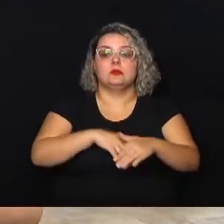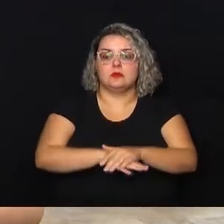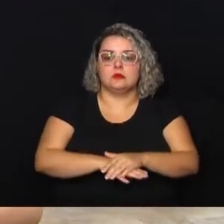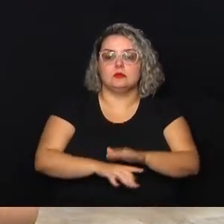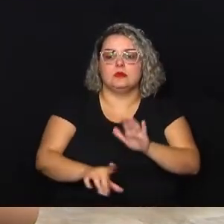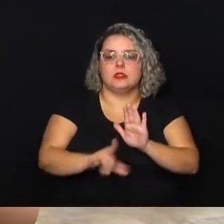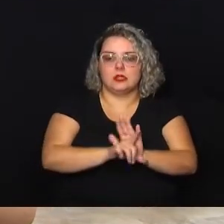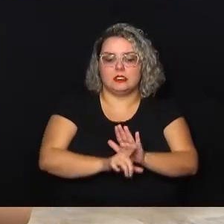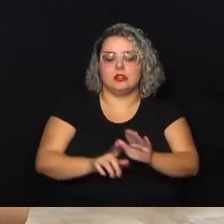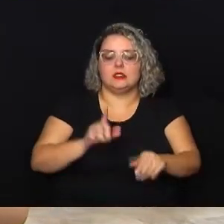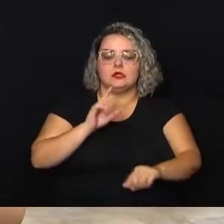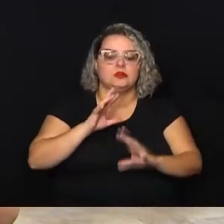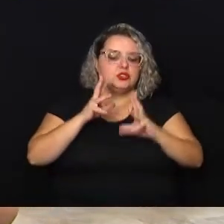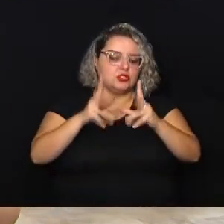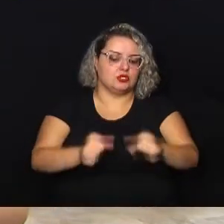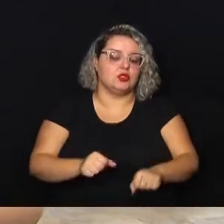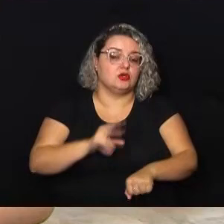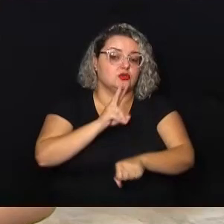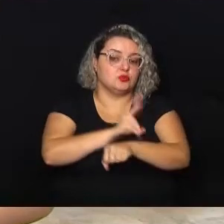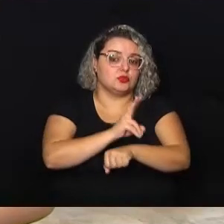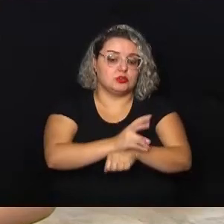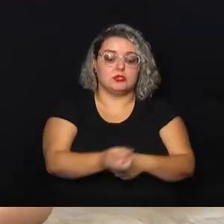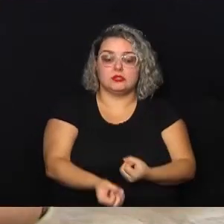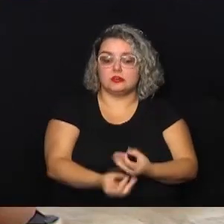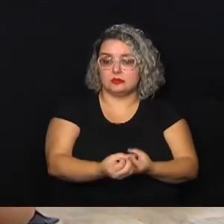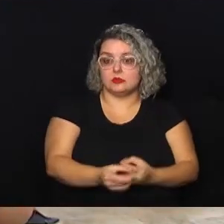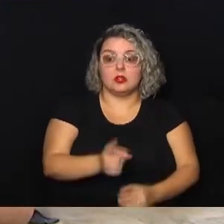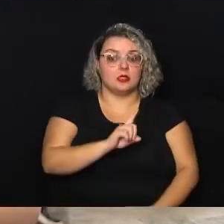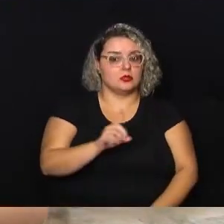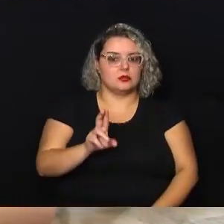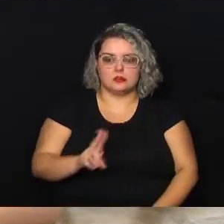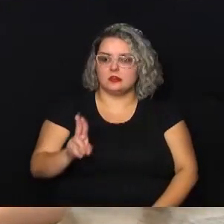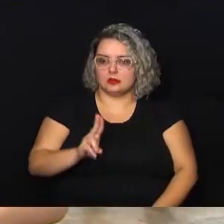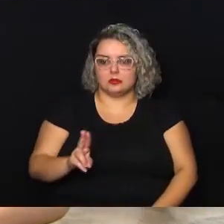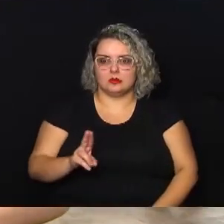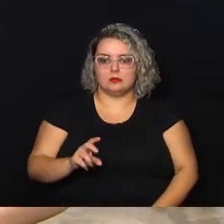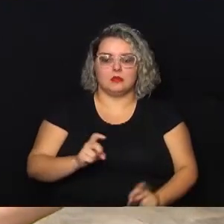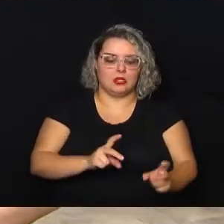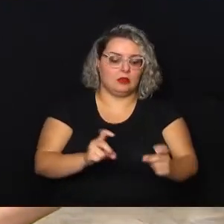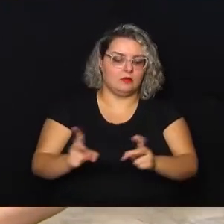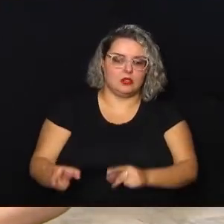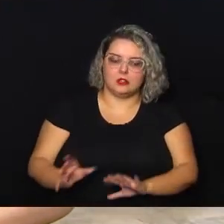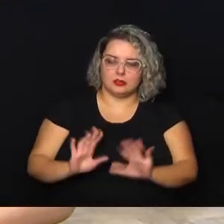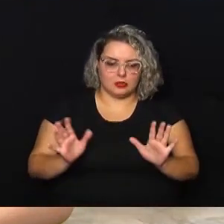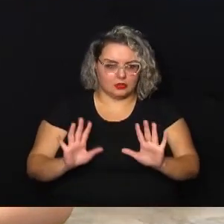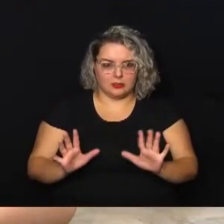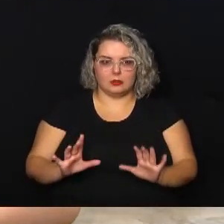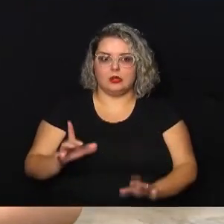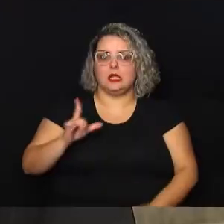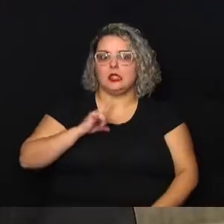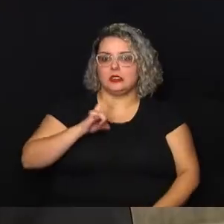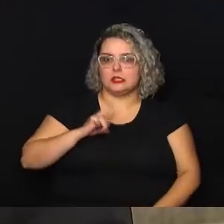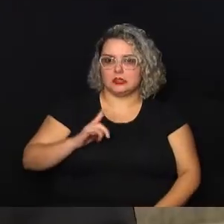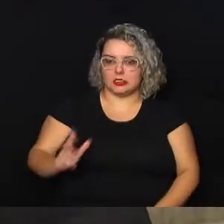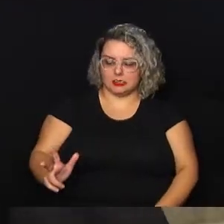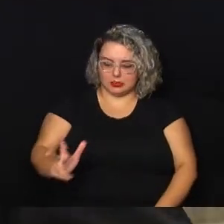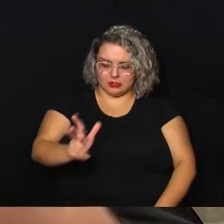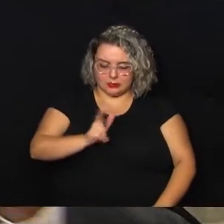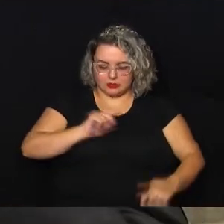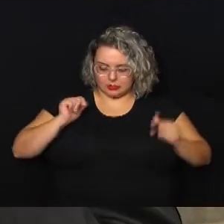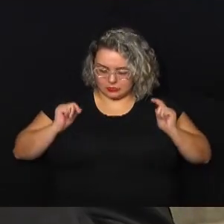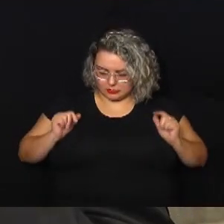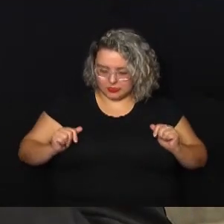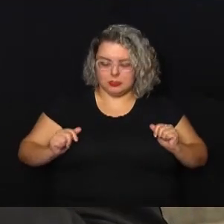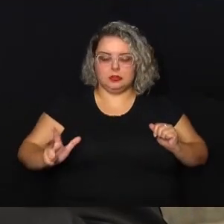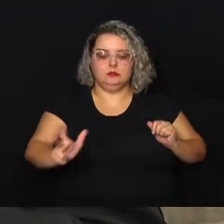protegidas pela lei geral de proteção dos dados e que não devem ser usadas para fins comerciais Você tem as